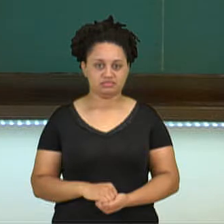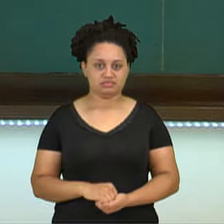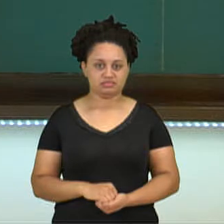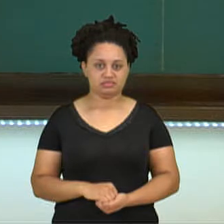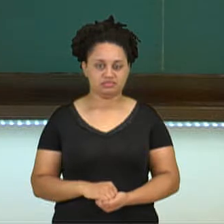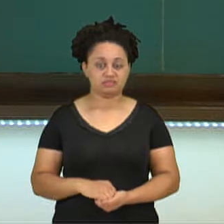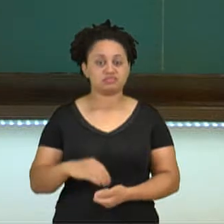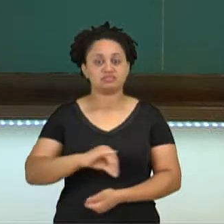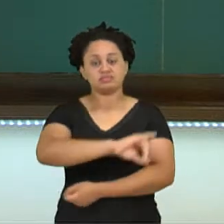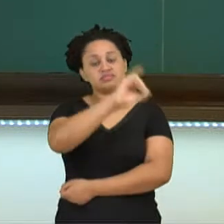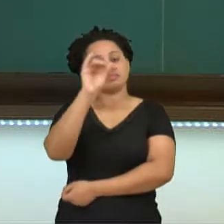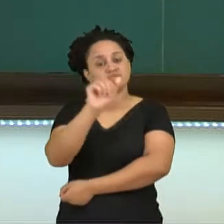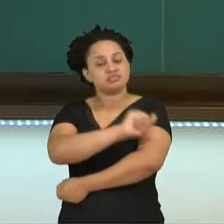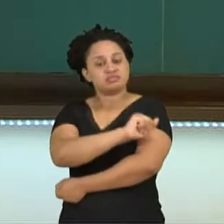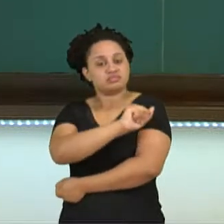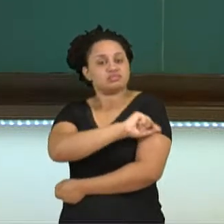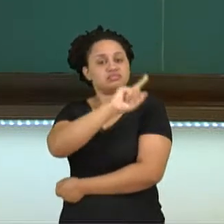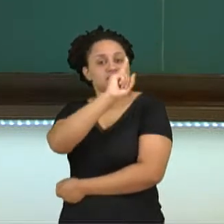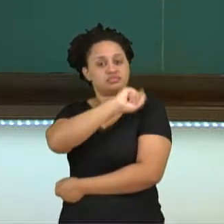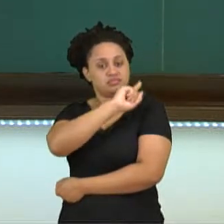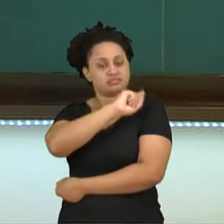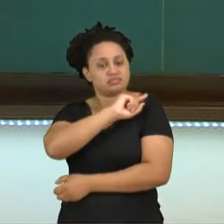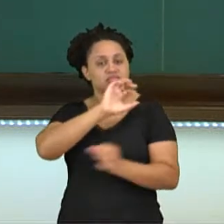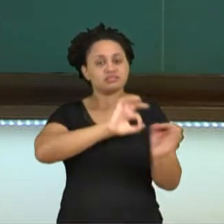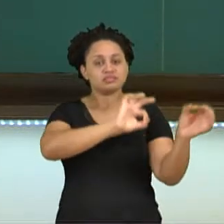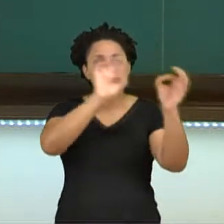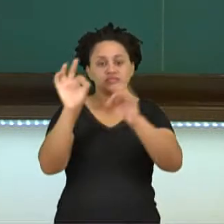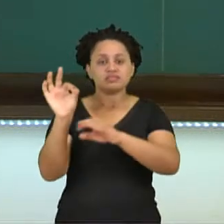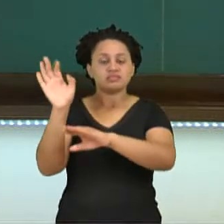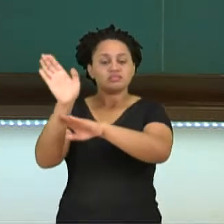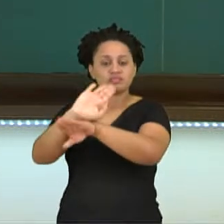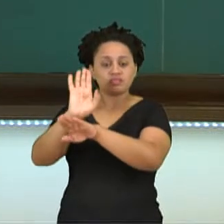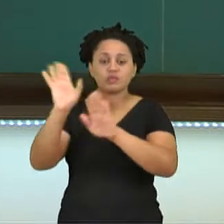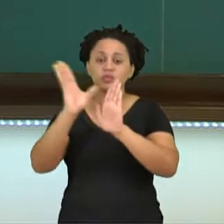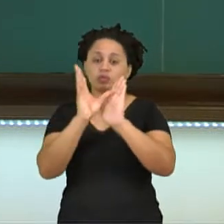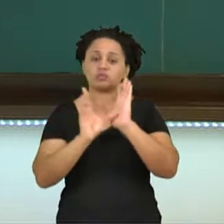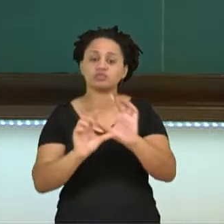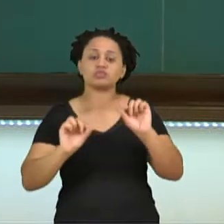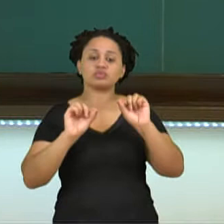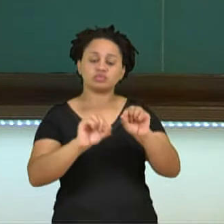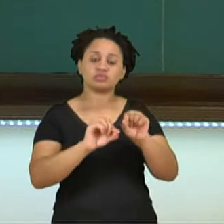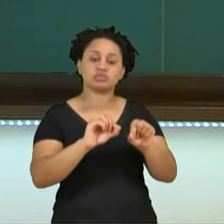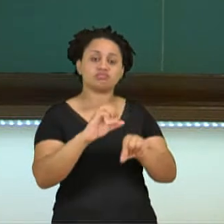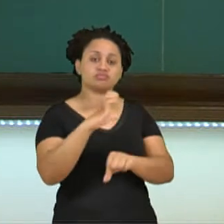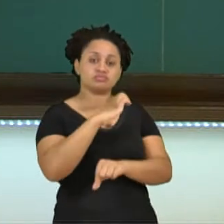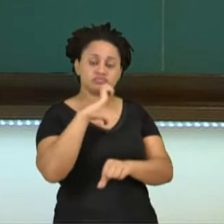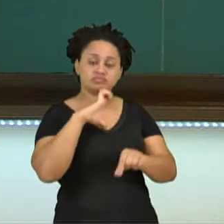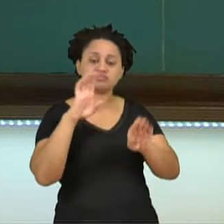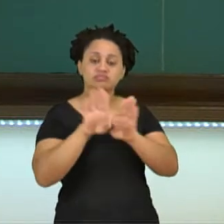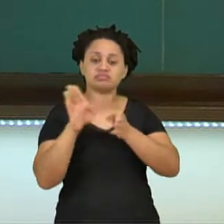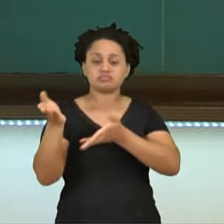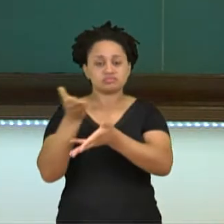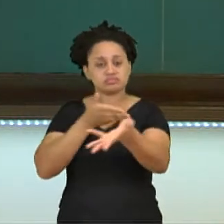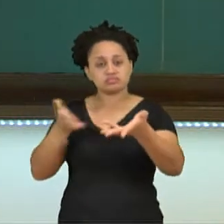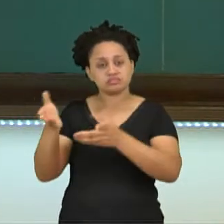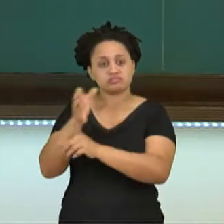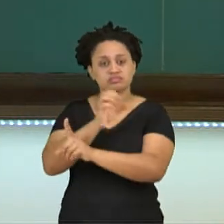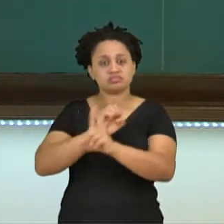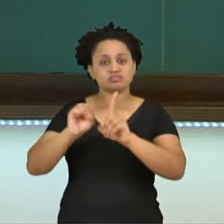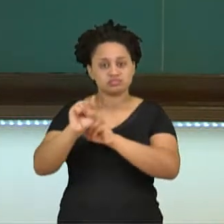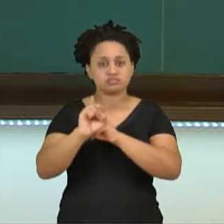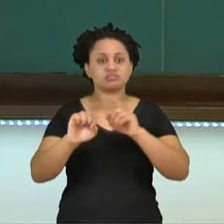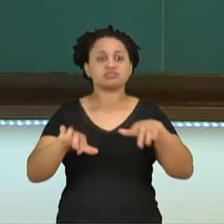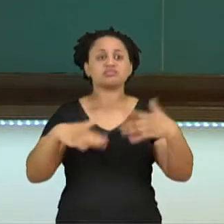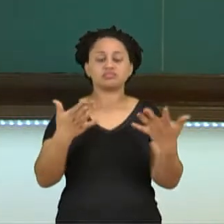Olá, estudantes da primeira série. Nesse vídeo nós vamos falar sobre ética e convívio social. Então vamos lá.